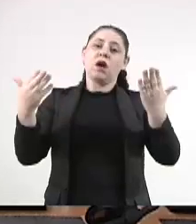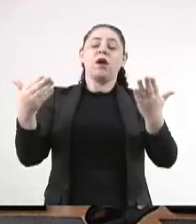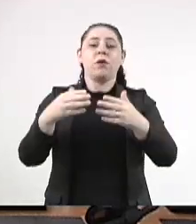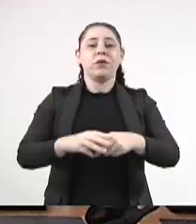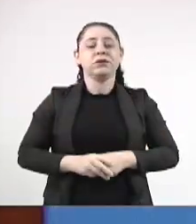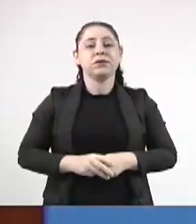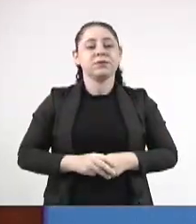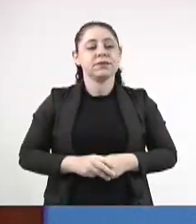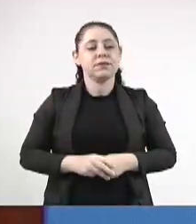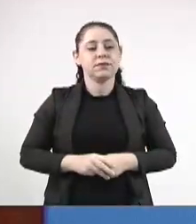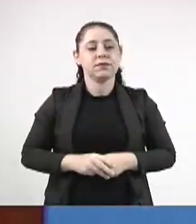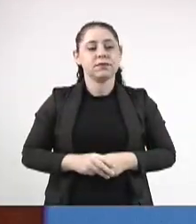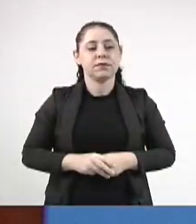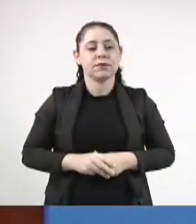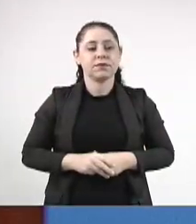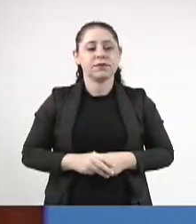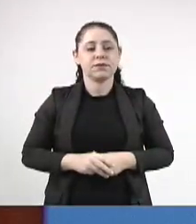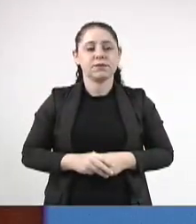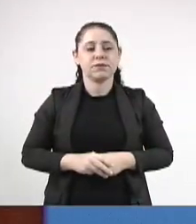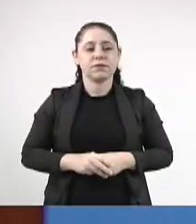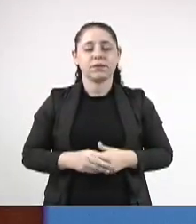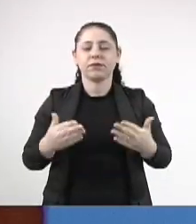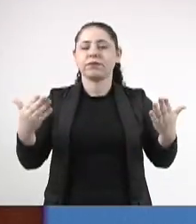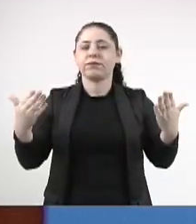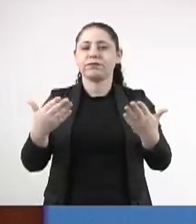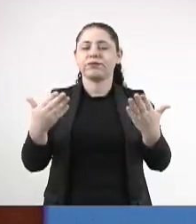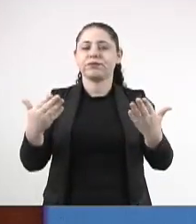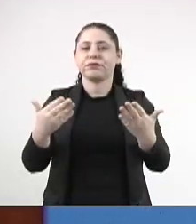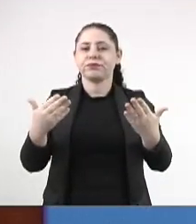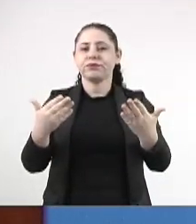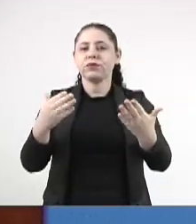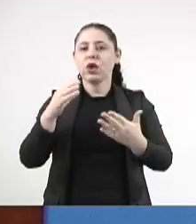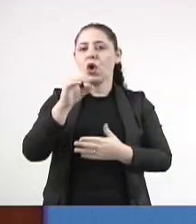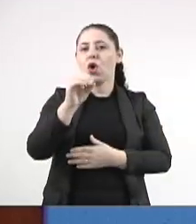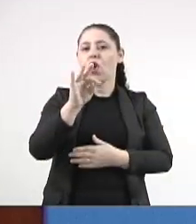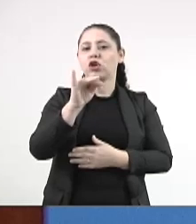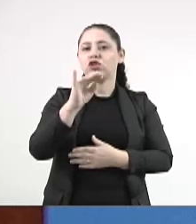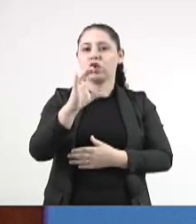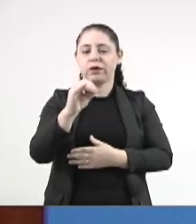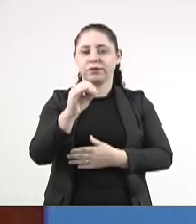o cabeamento óptico.